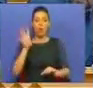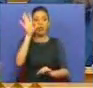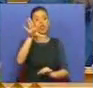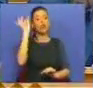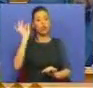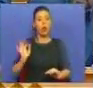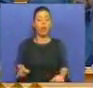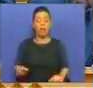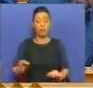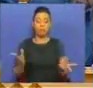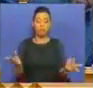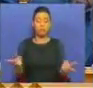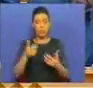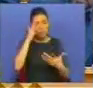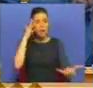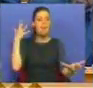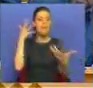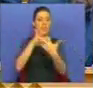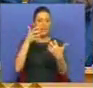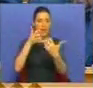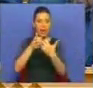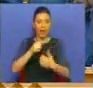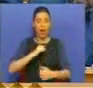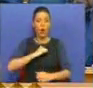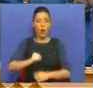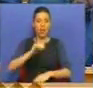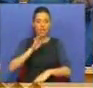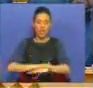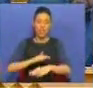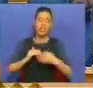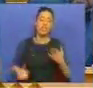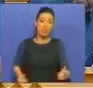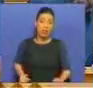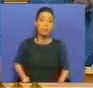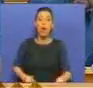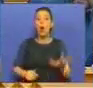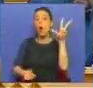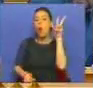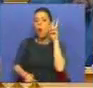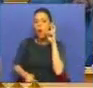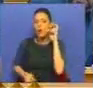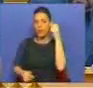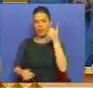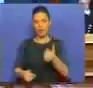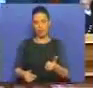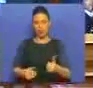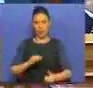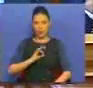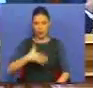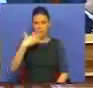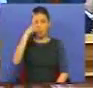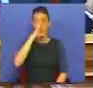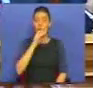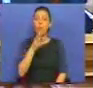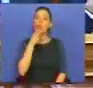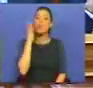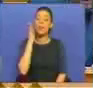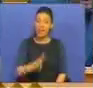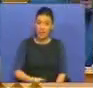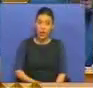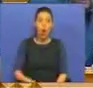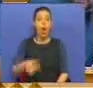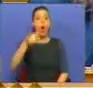escolha, que é lançar uma guerra contra a esquerda. Pois ouça bem, Sr. Primeiro-Ministro, o que dizem